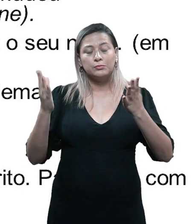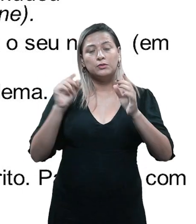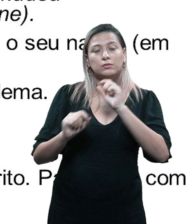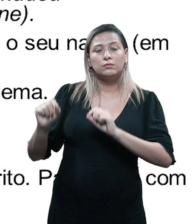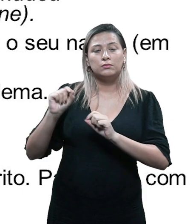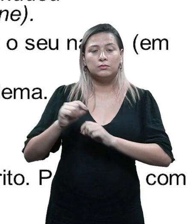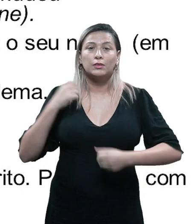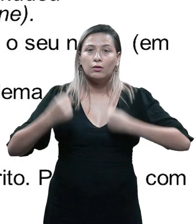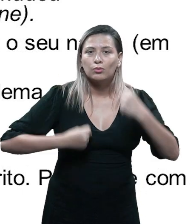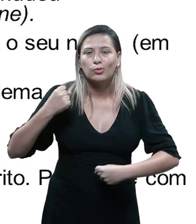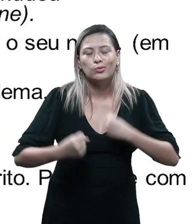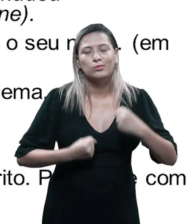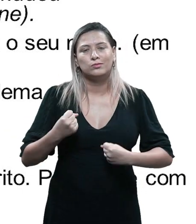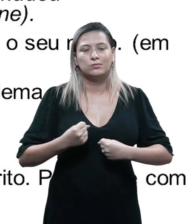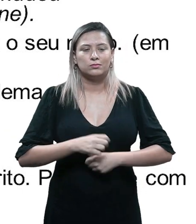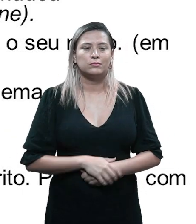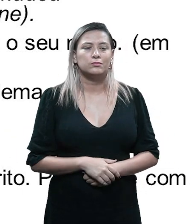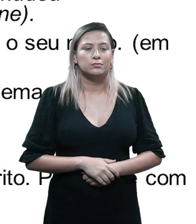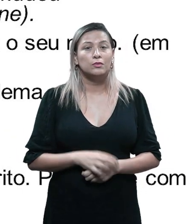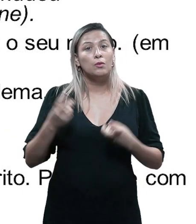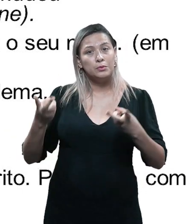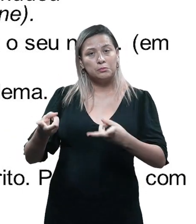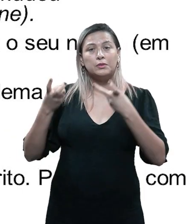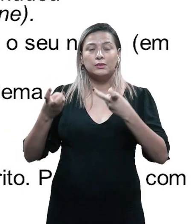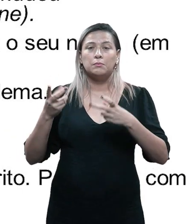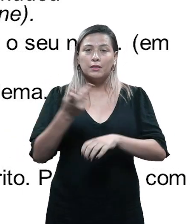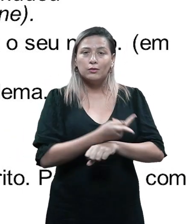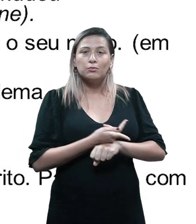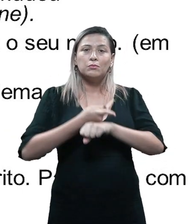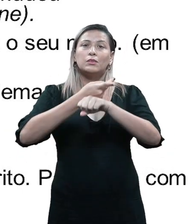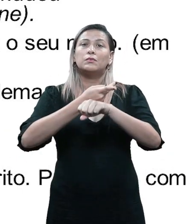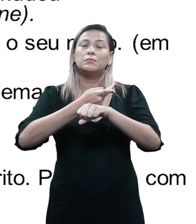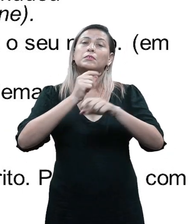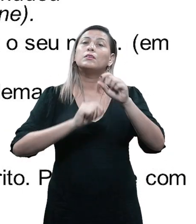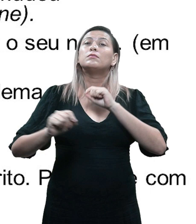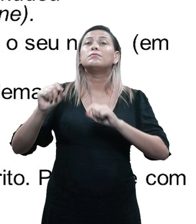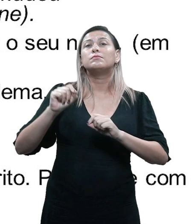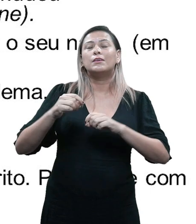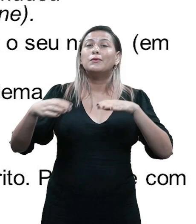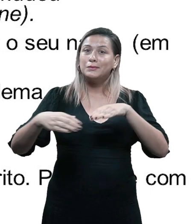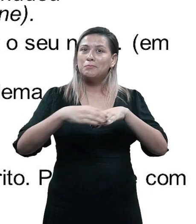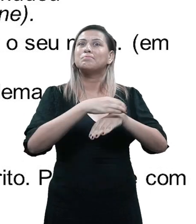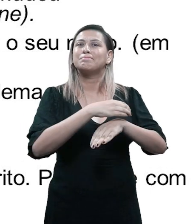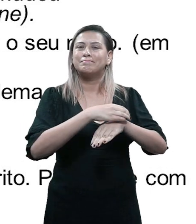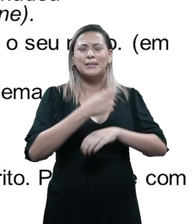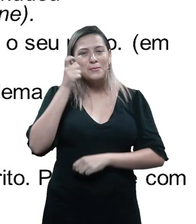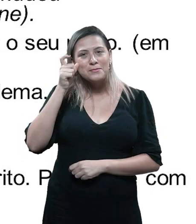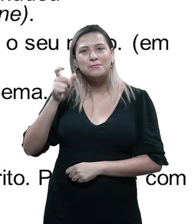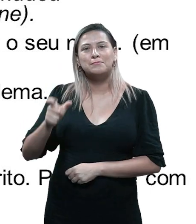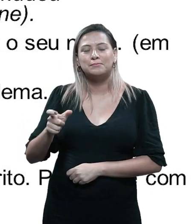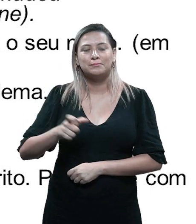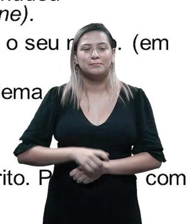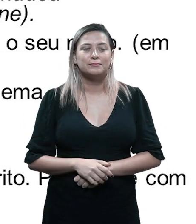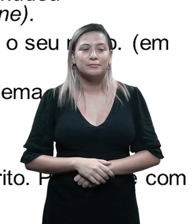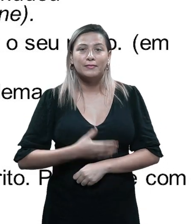justamente essa corrida. Certo? A gente vai ver que a premiação dessa corrida é um tênis. É muito interessante